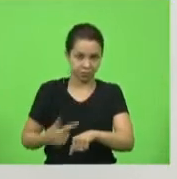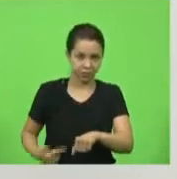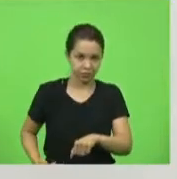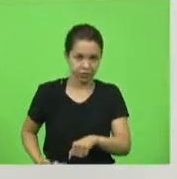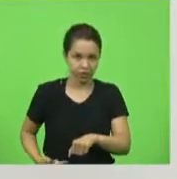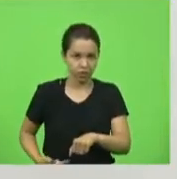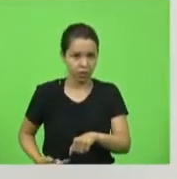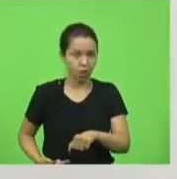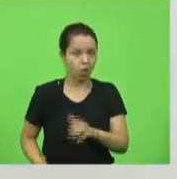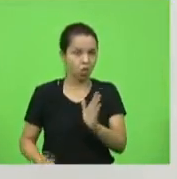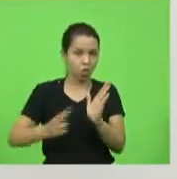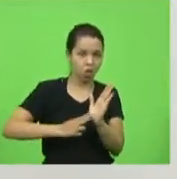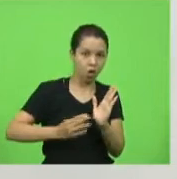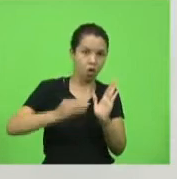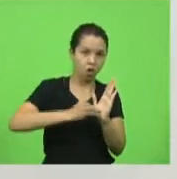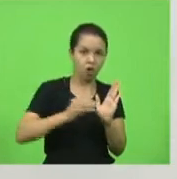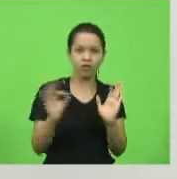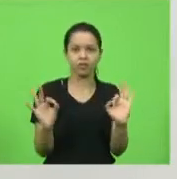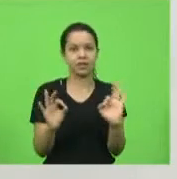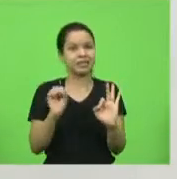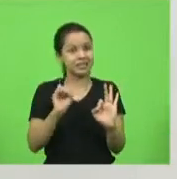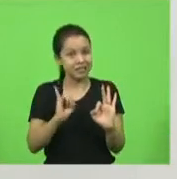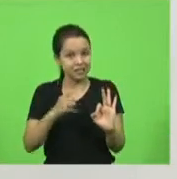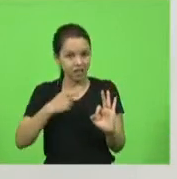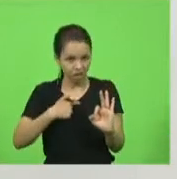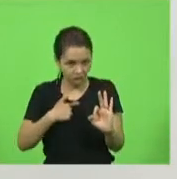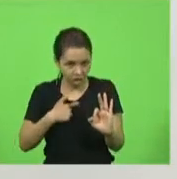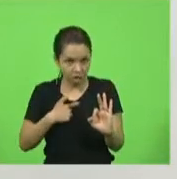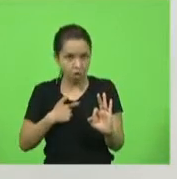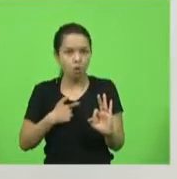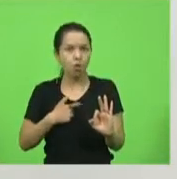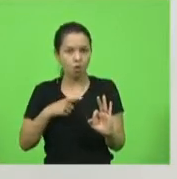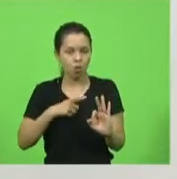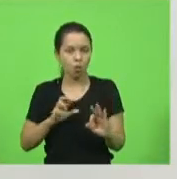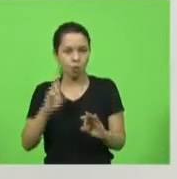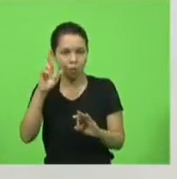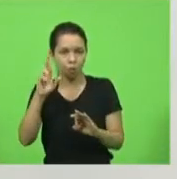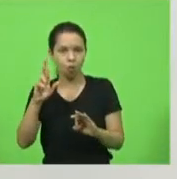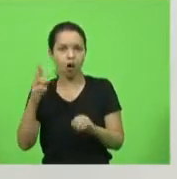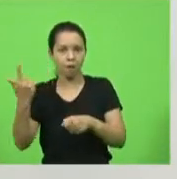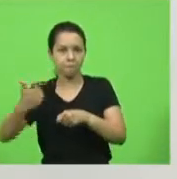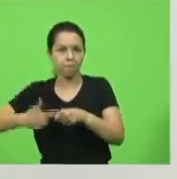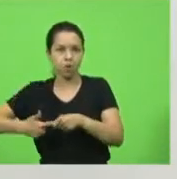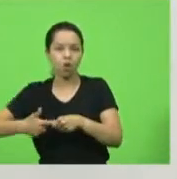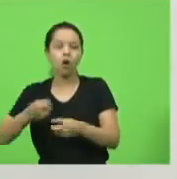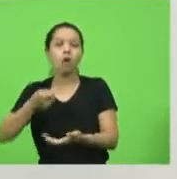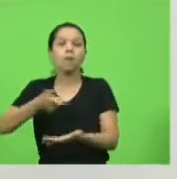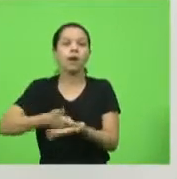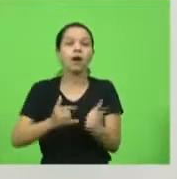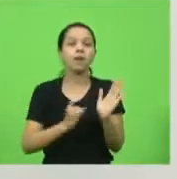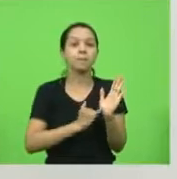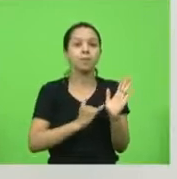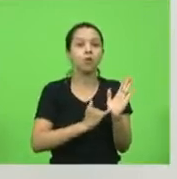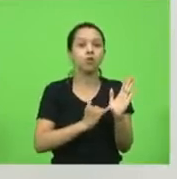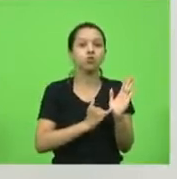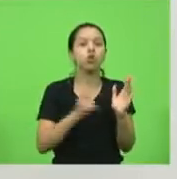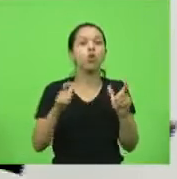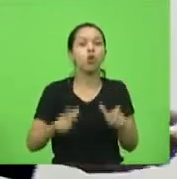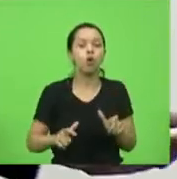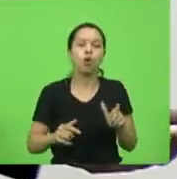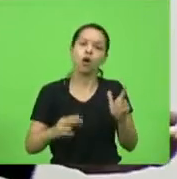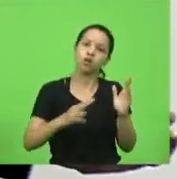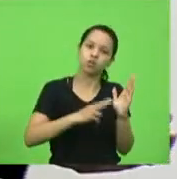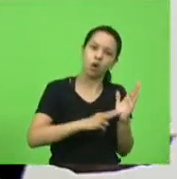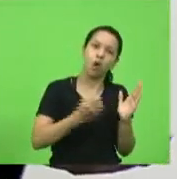se eu sou o dono de imposto, deputado Alba, eu vou pagar o imposto aonde? Ou da nota ou da